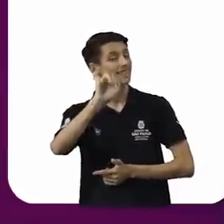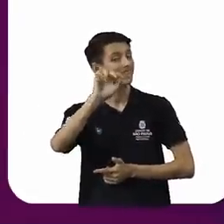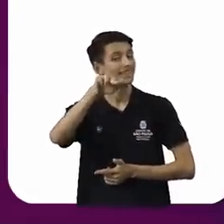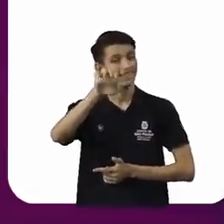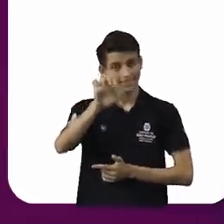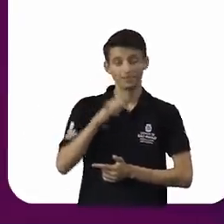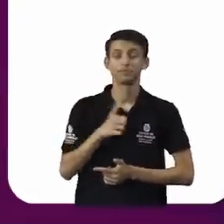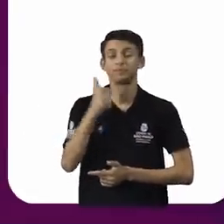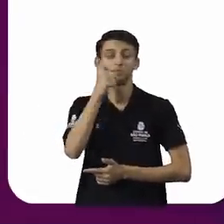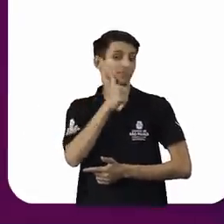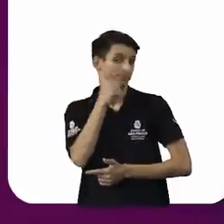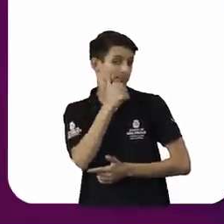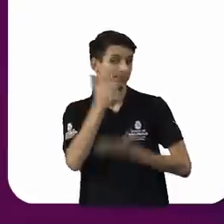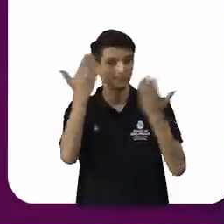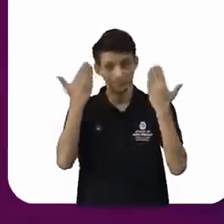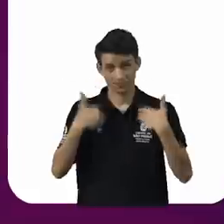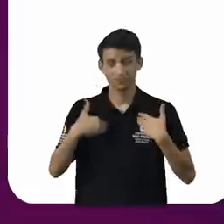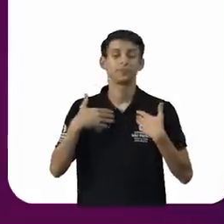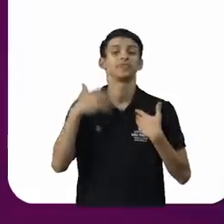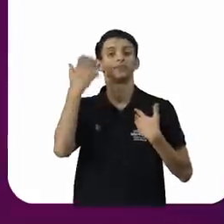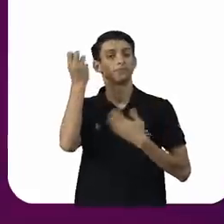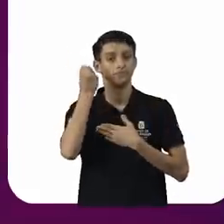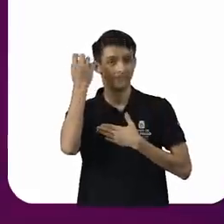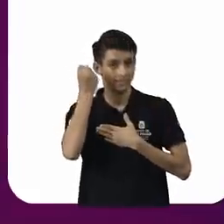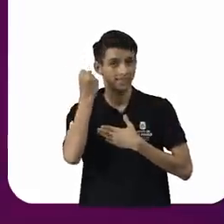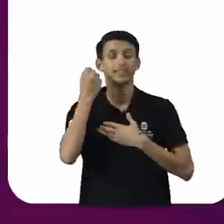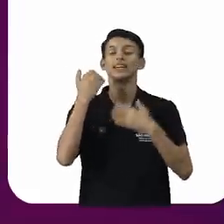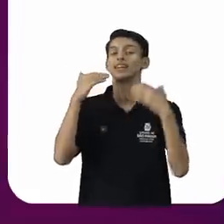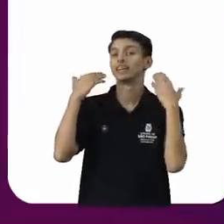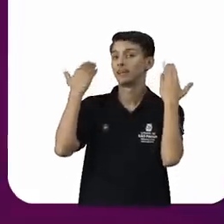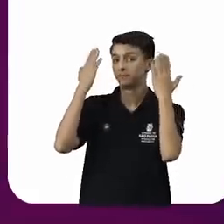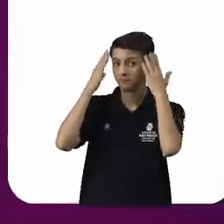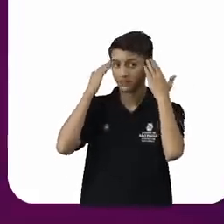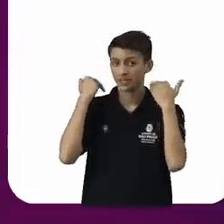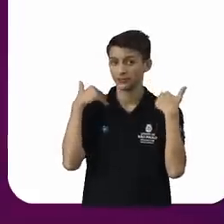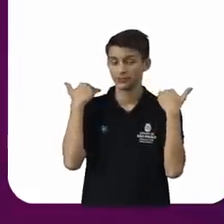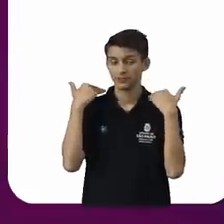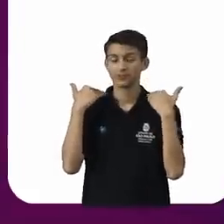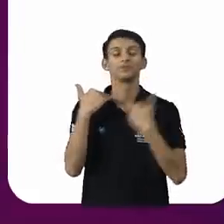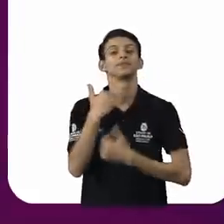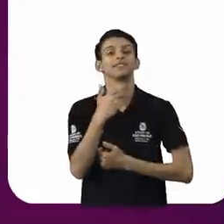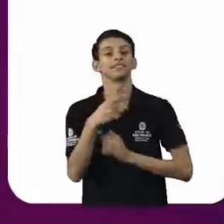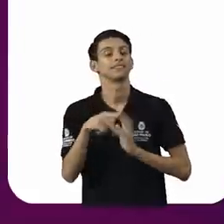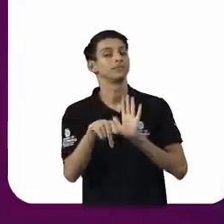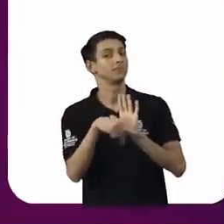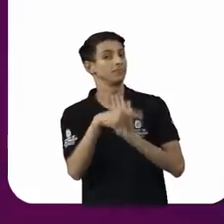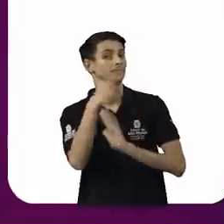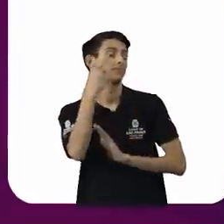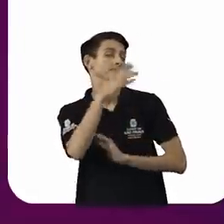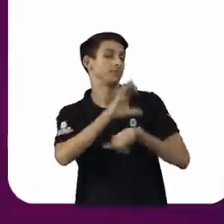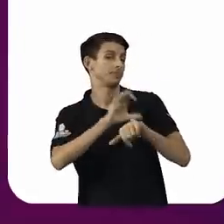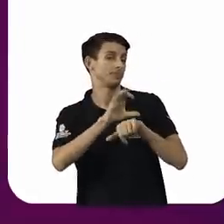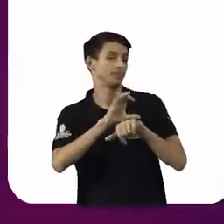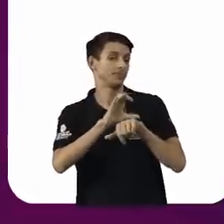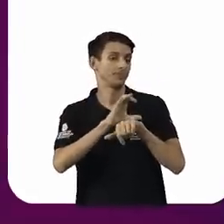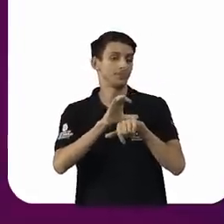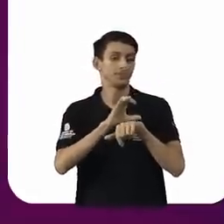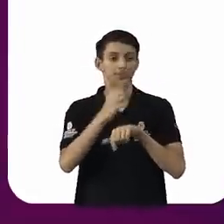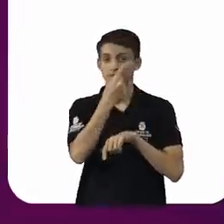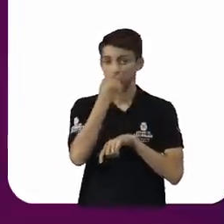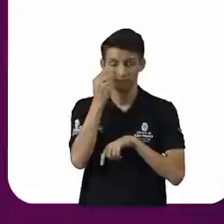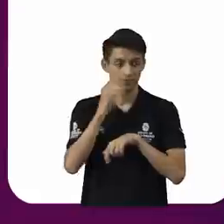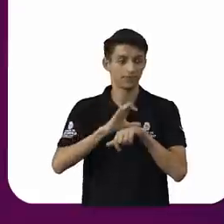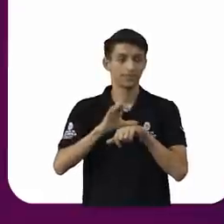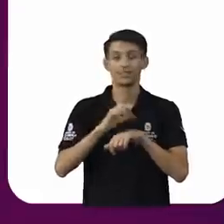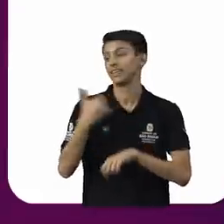mulher branca, tenho cabelo castanho, os olhos castanhos, meu cabelo é liso, na altura do queixo. Eu tenho 55